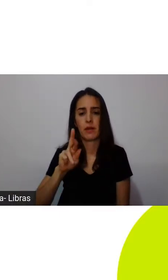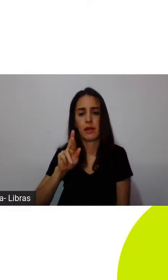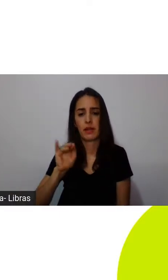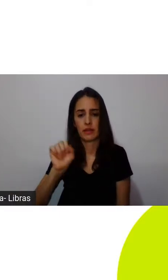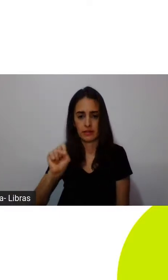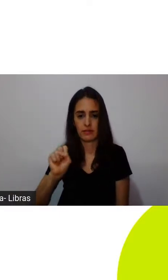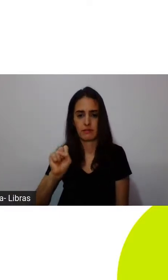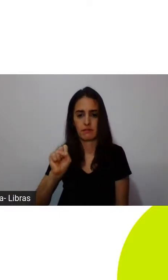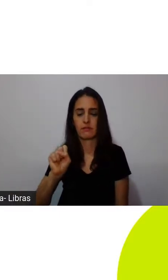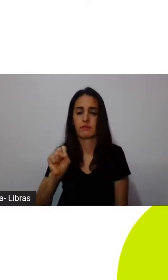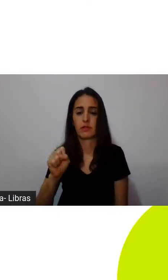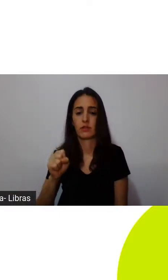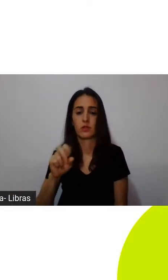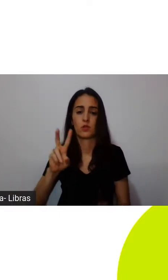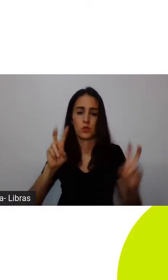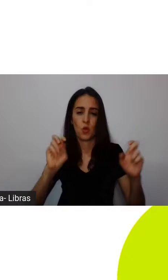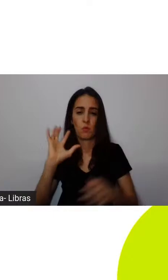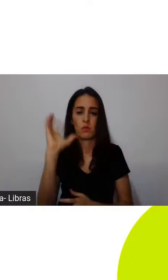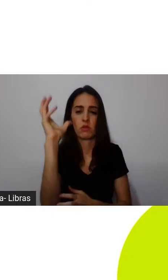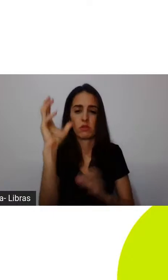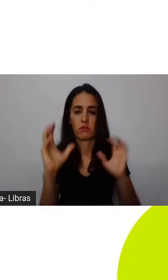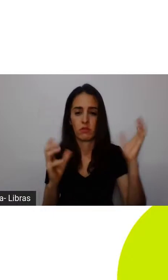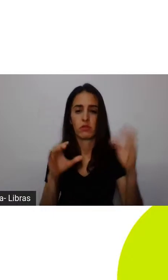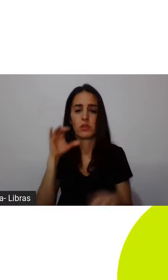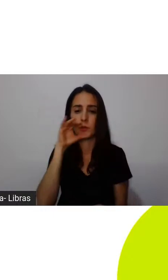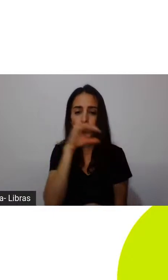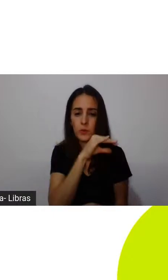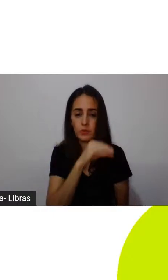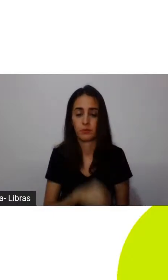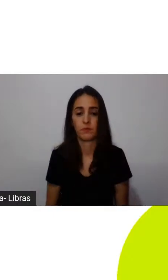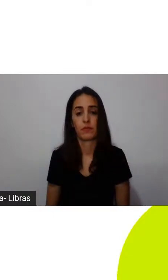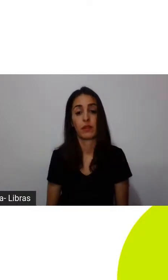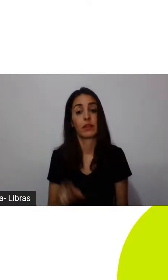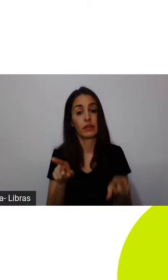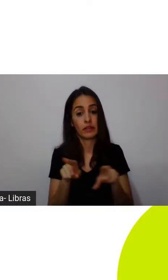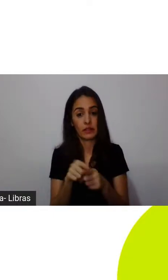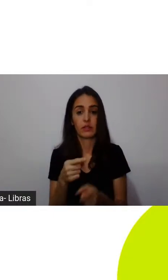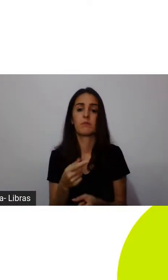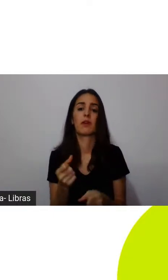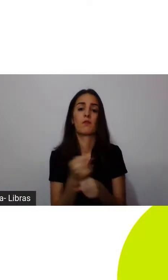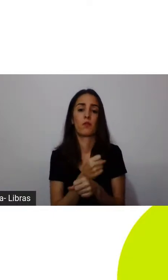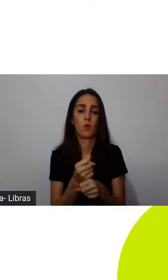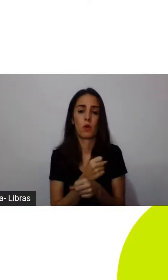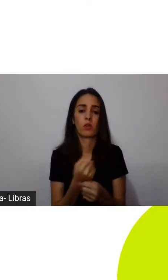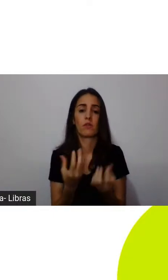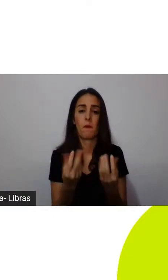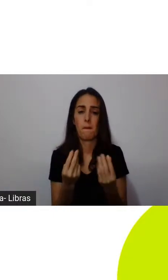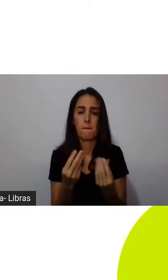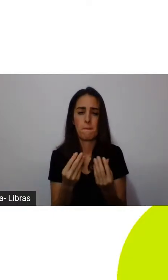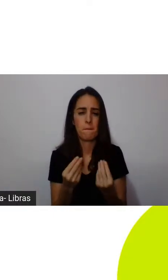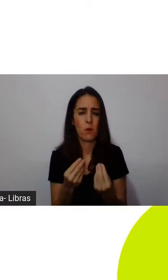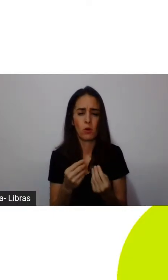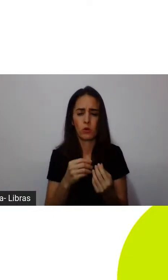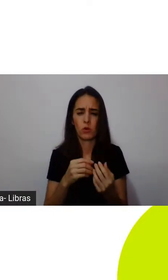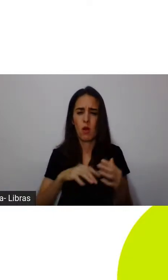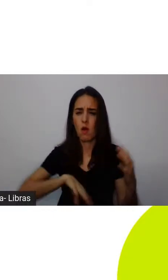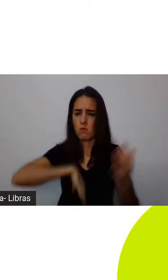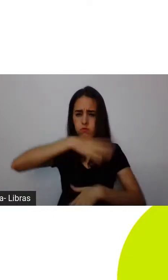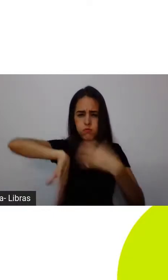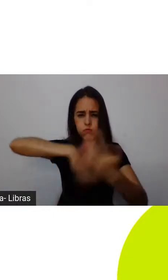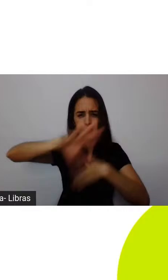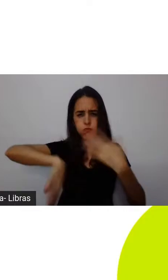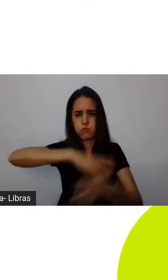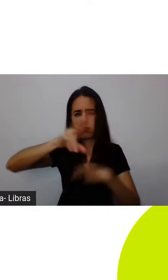o ano em que a gente teve o recorde de furacões. Foram 17 tempestades com nomes,